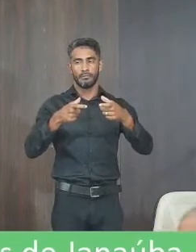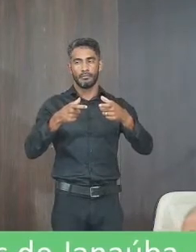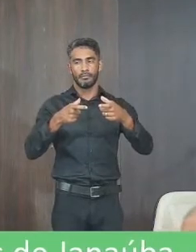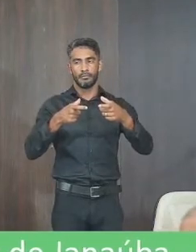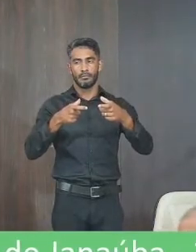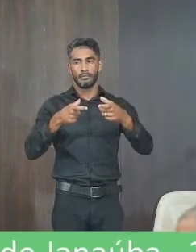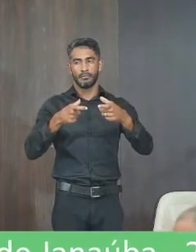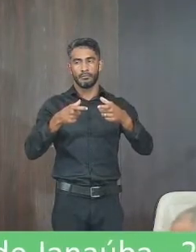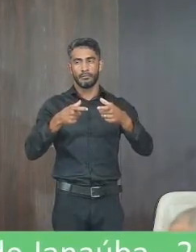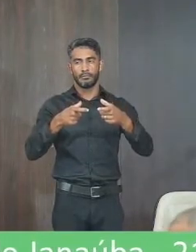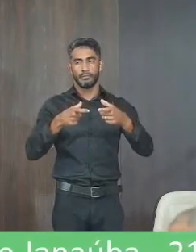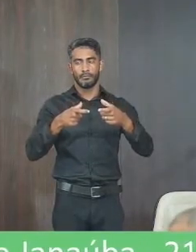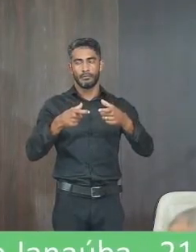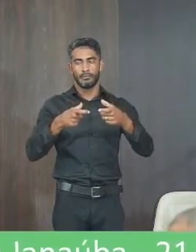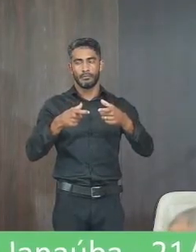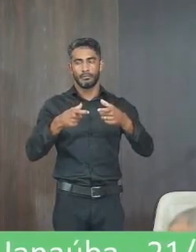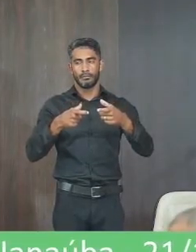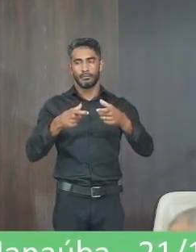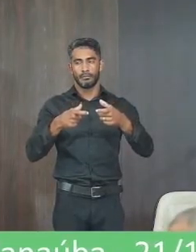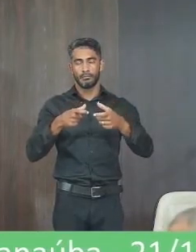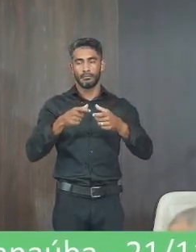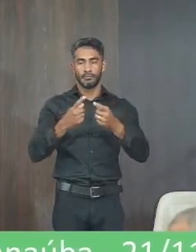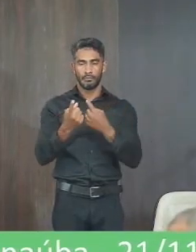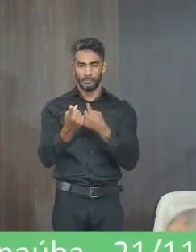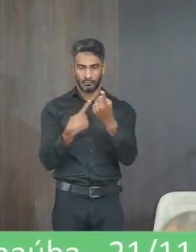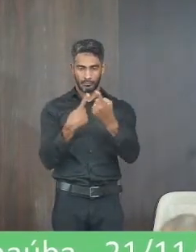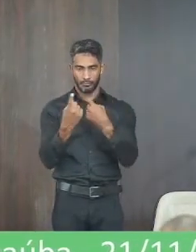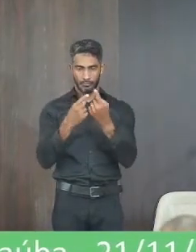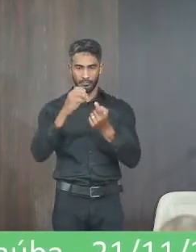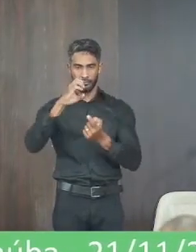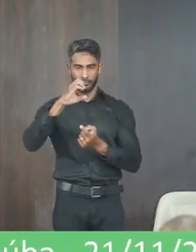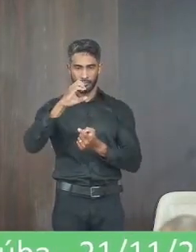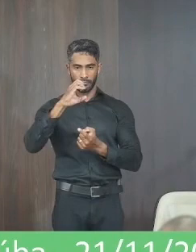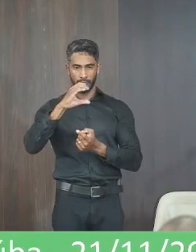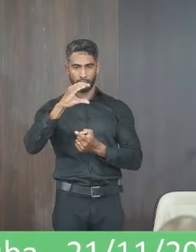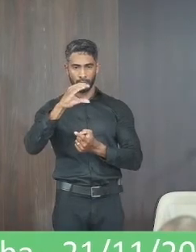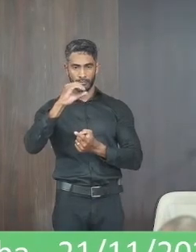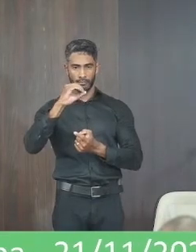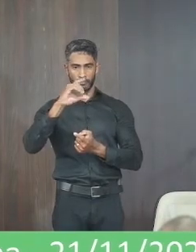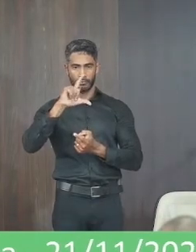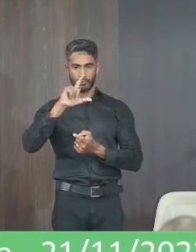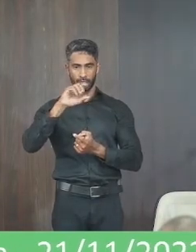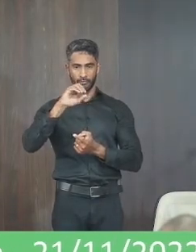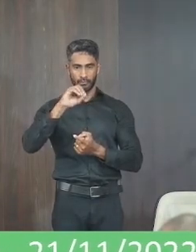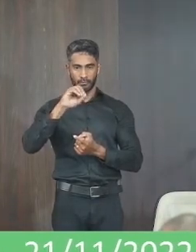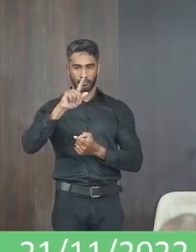no encontro da avenida ecológica com avenida